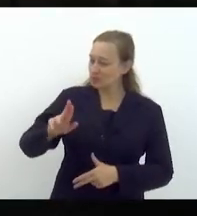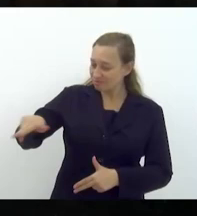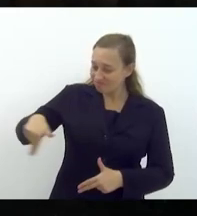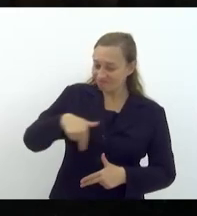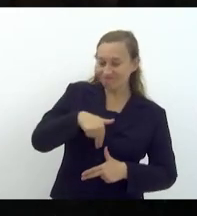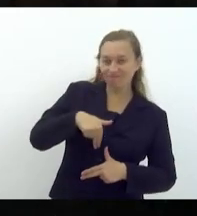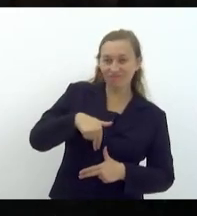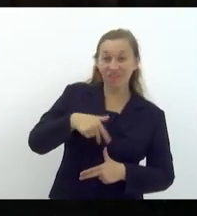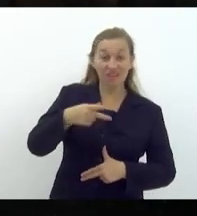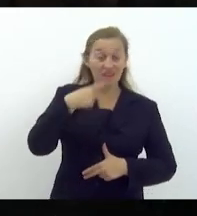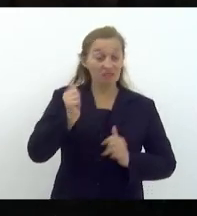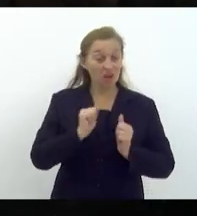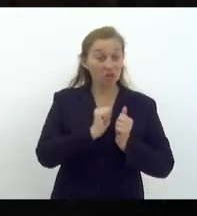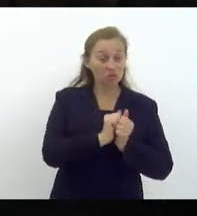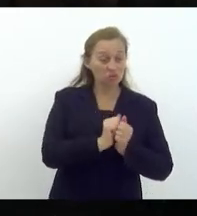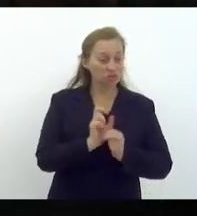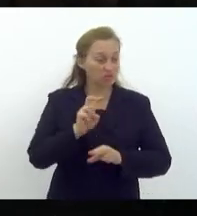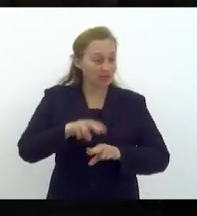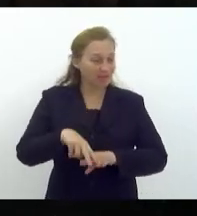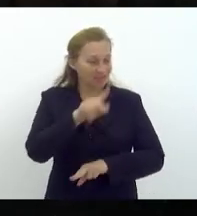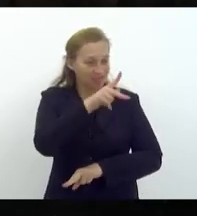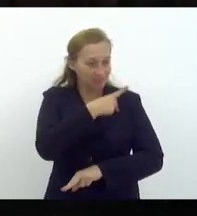com a vossa excelência presidindo.